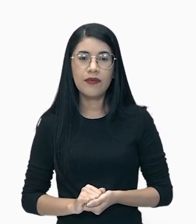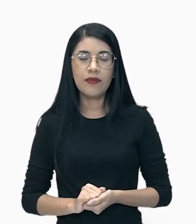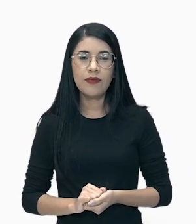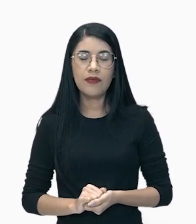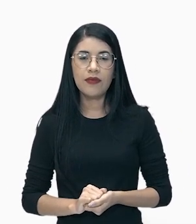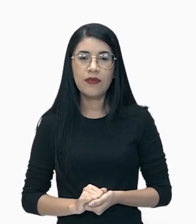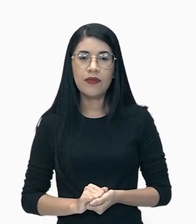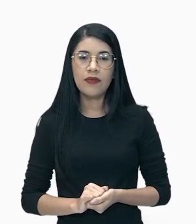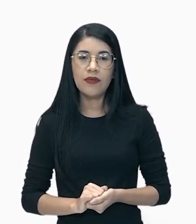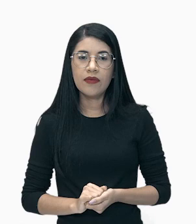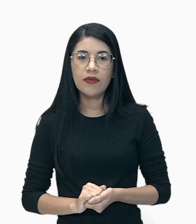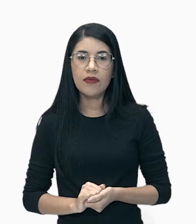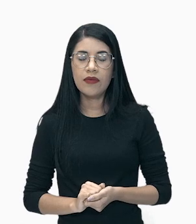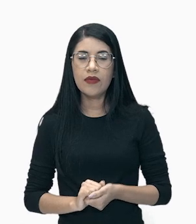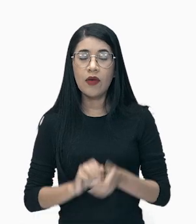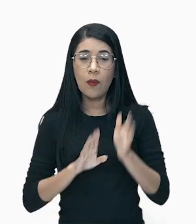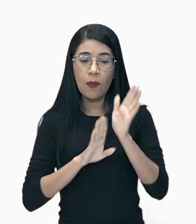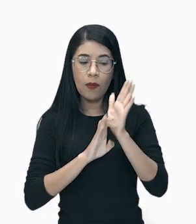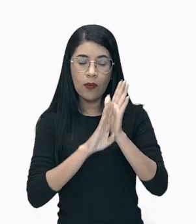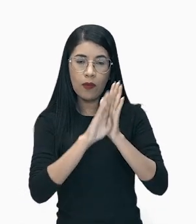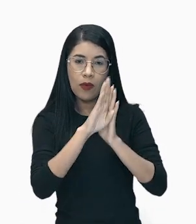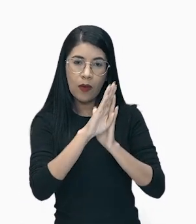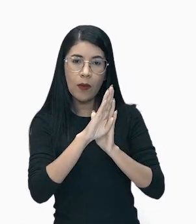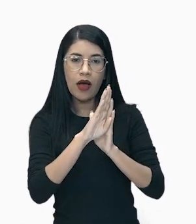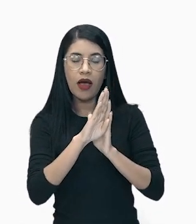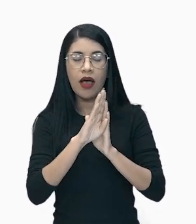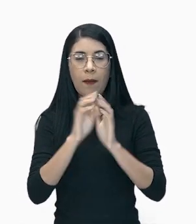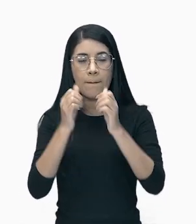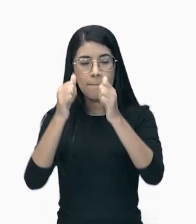A queda da Bolsa de Valores de Nova York